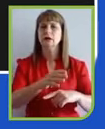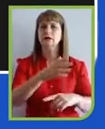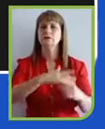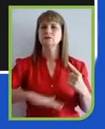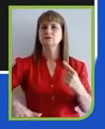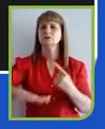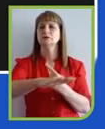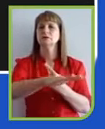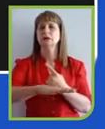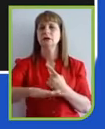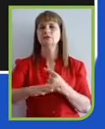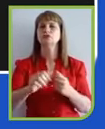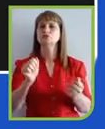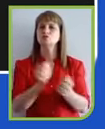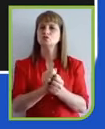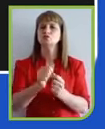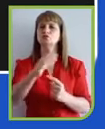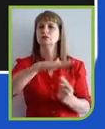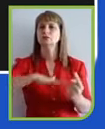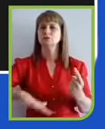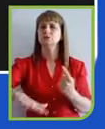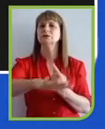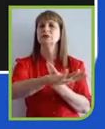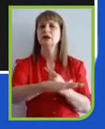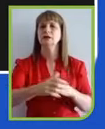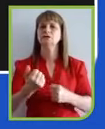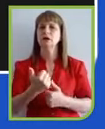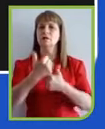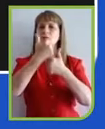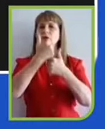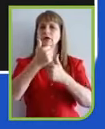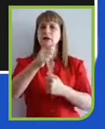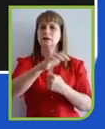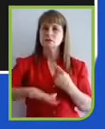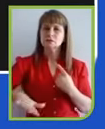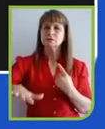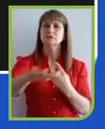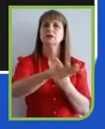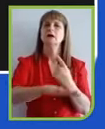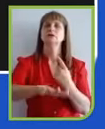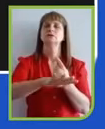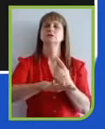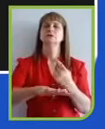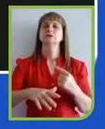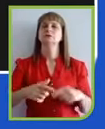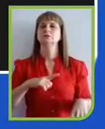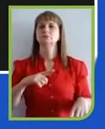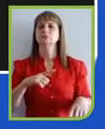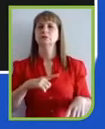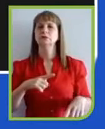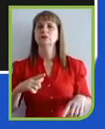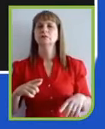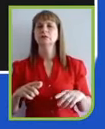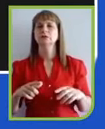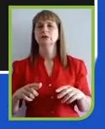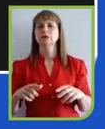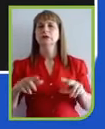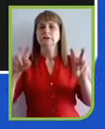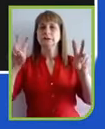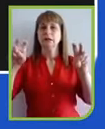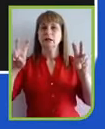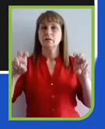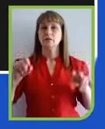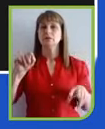da população num dos piores momentos da nossa história. Então, veremos como temas em alta o ativismo